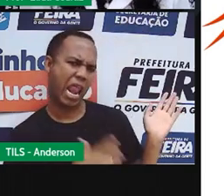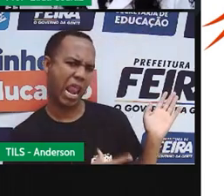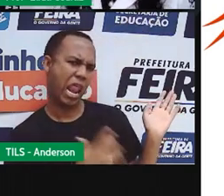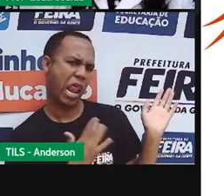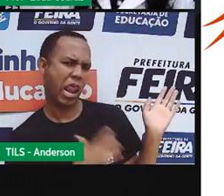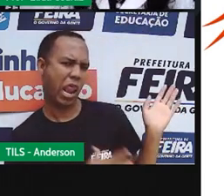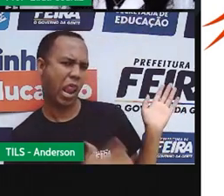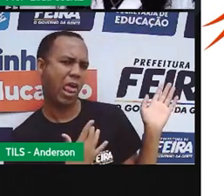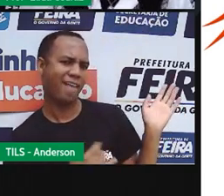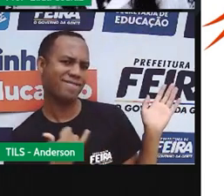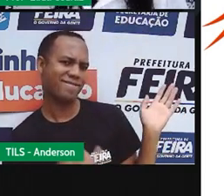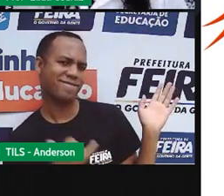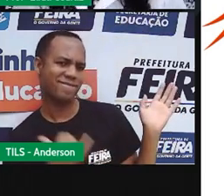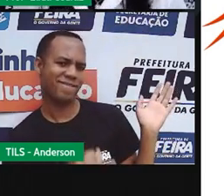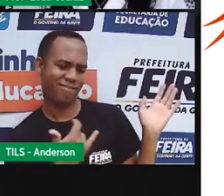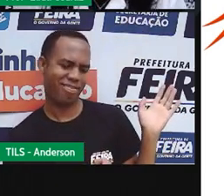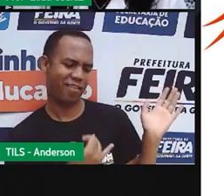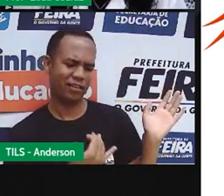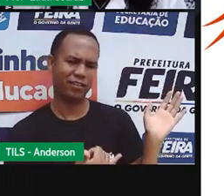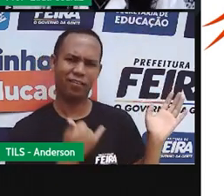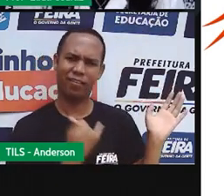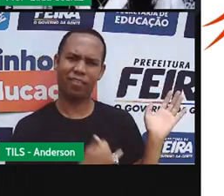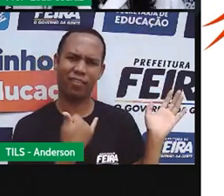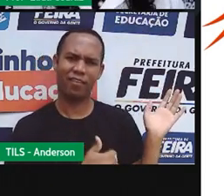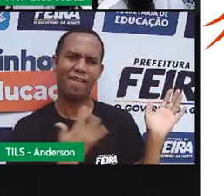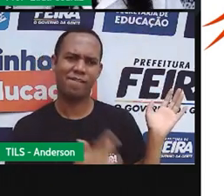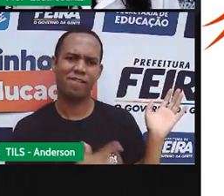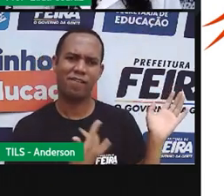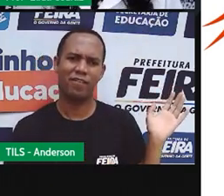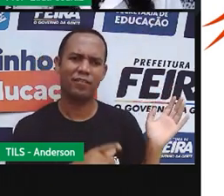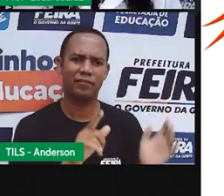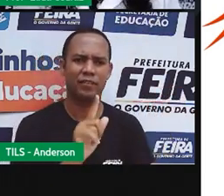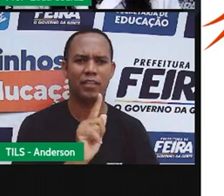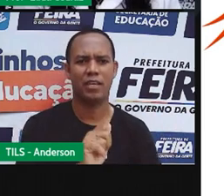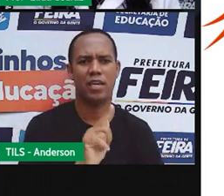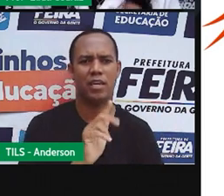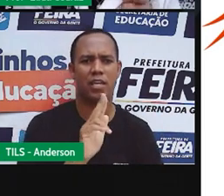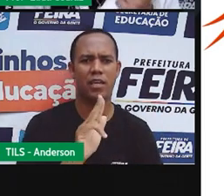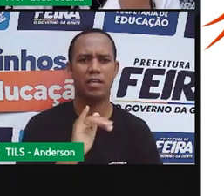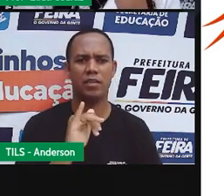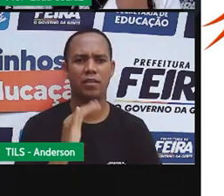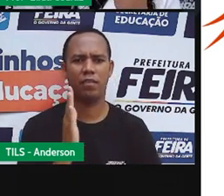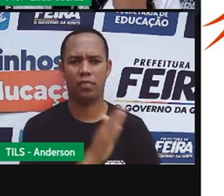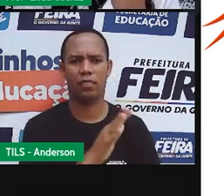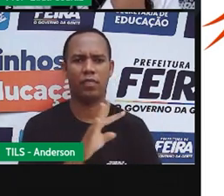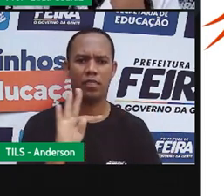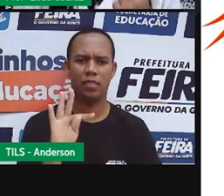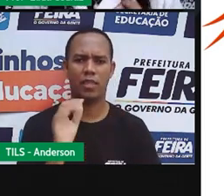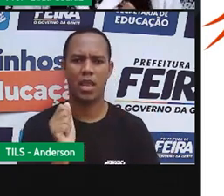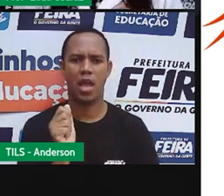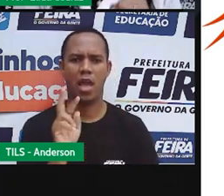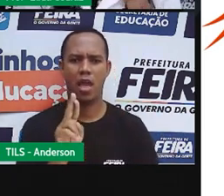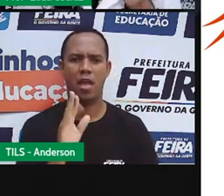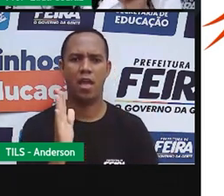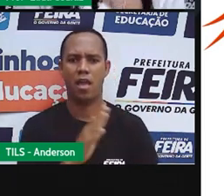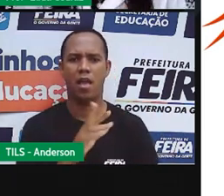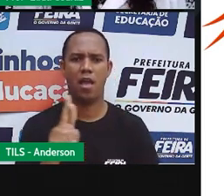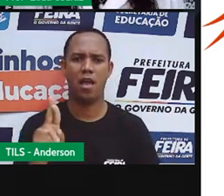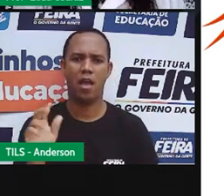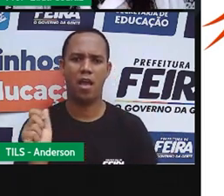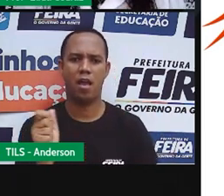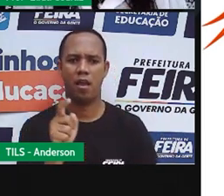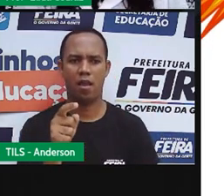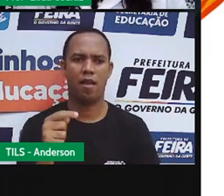guitarra. Isso aí, uma guitarra. Ó, o gui, a mesma coisa